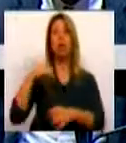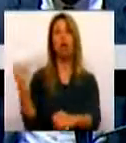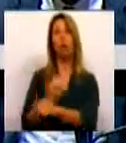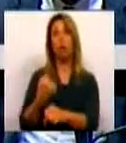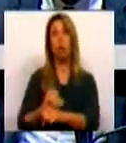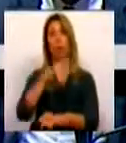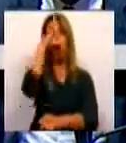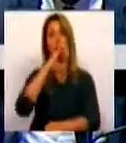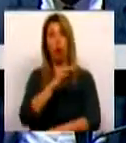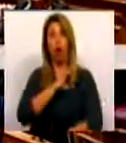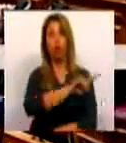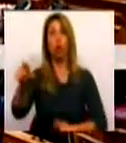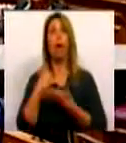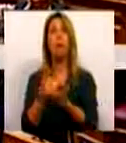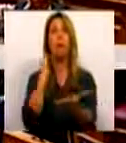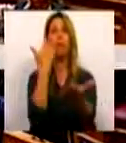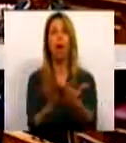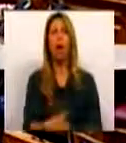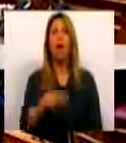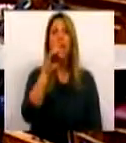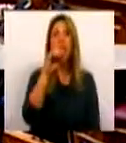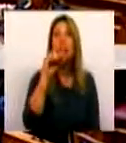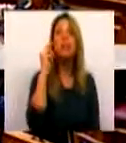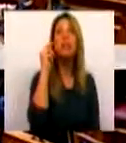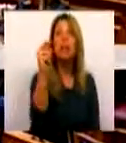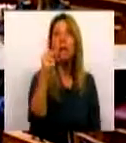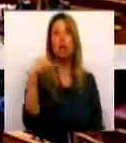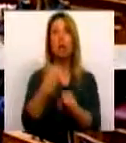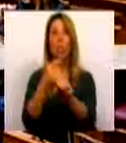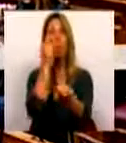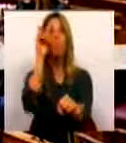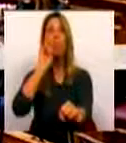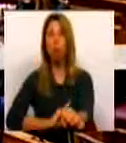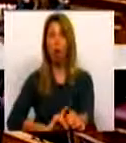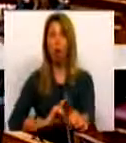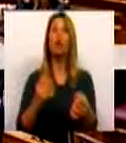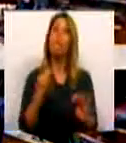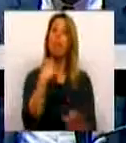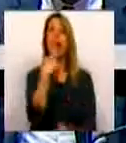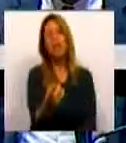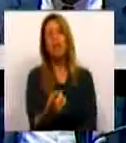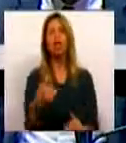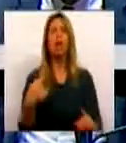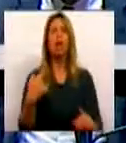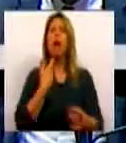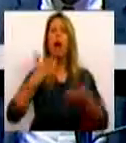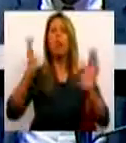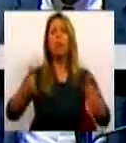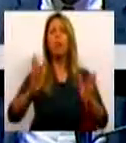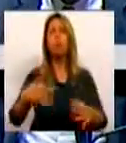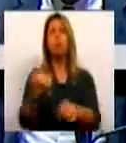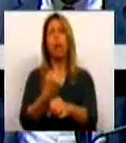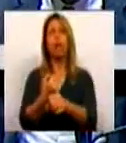senhores apoiaram. 603 trabalhadoras e trabalhadores que foram considerados dispensáveis